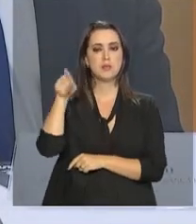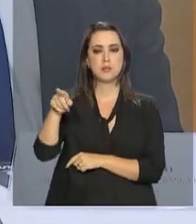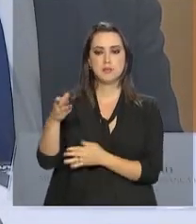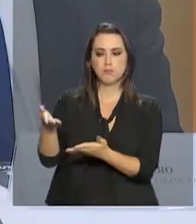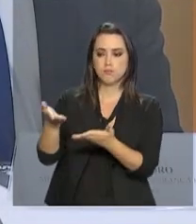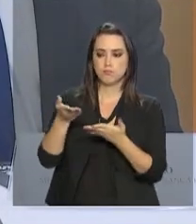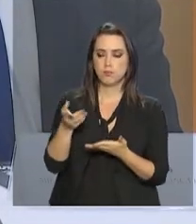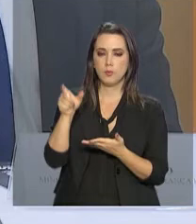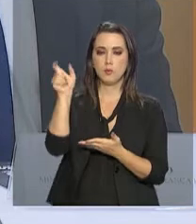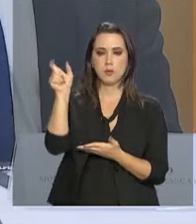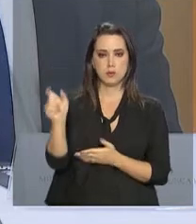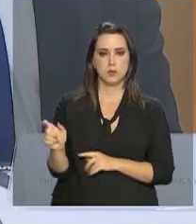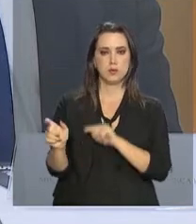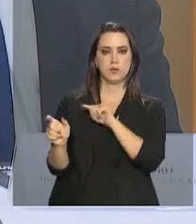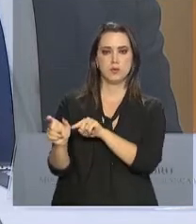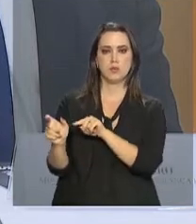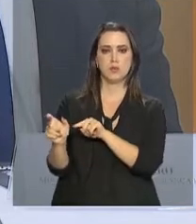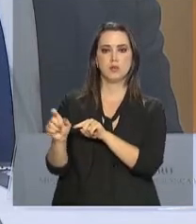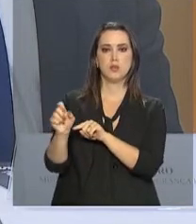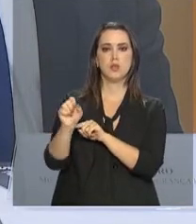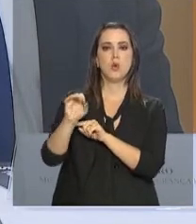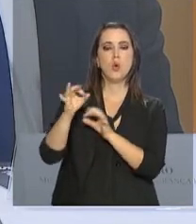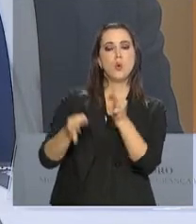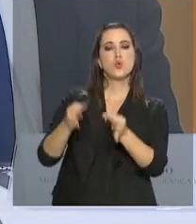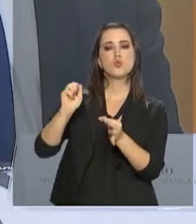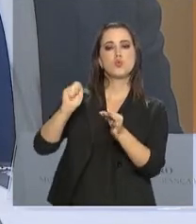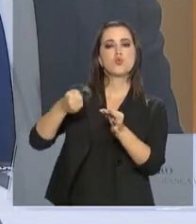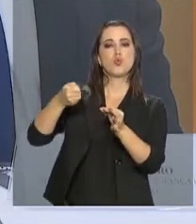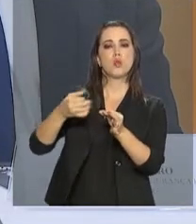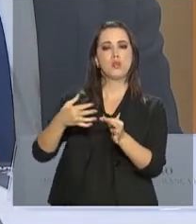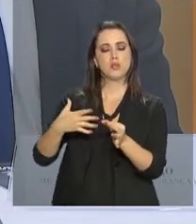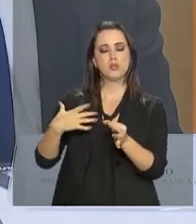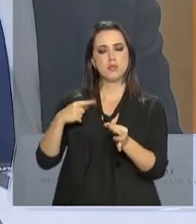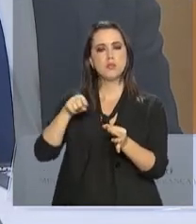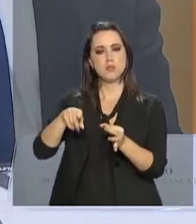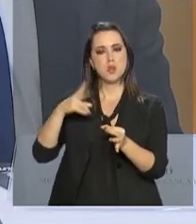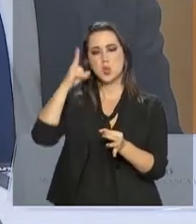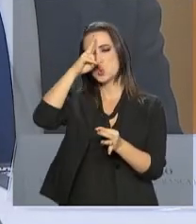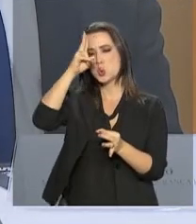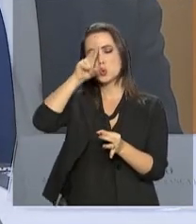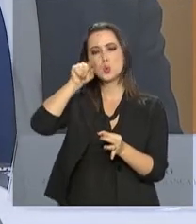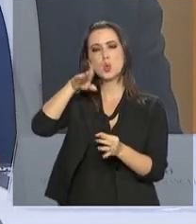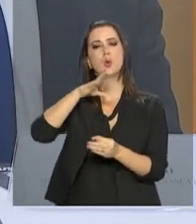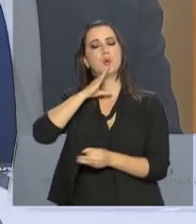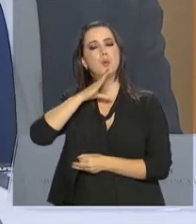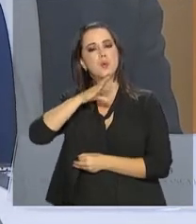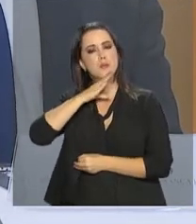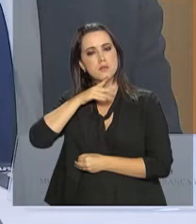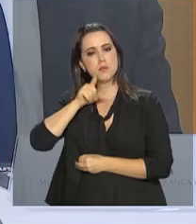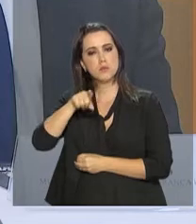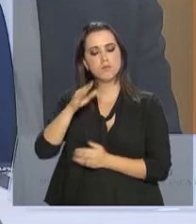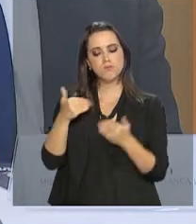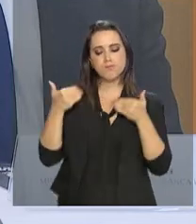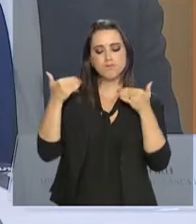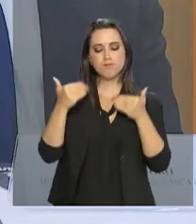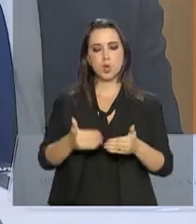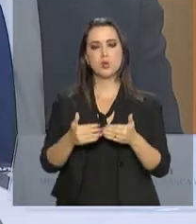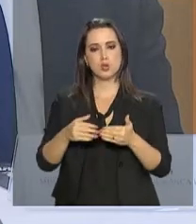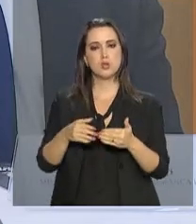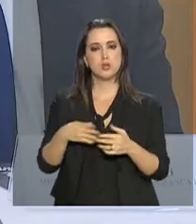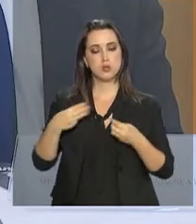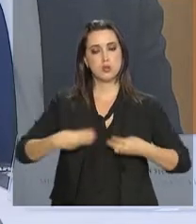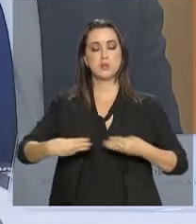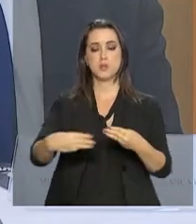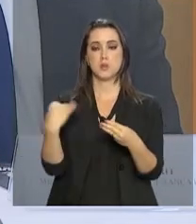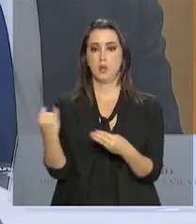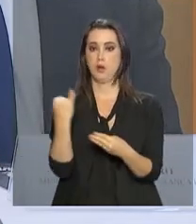ter o juiz Moro, pela sua história, pela sua biografia, pelo seu conhecimento, à frente desse ministério.